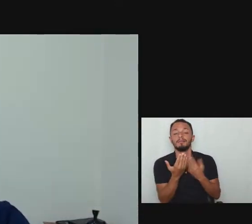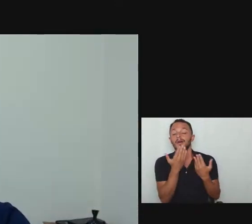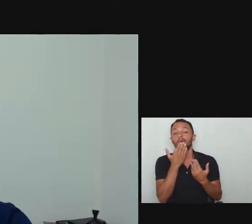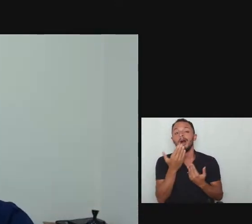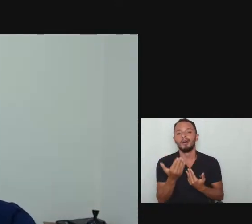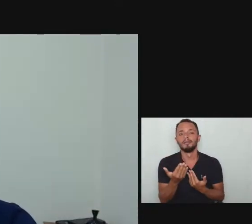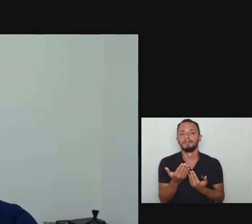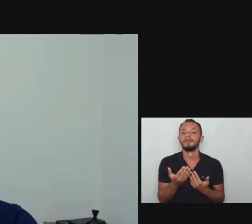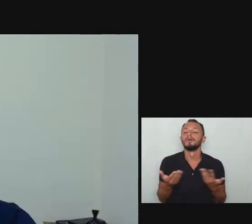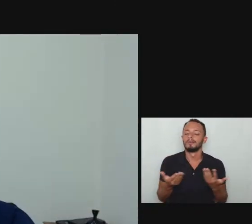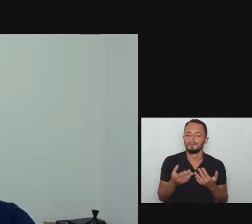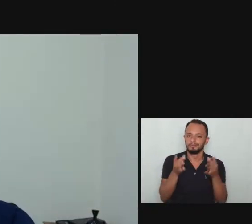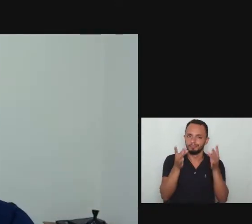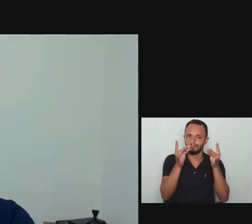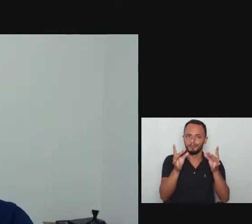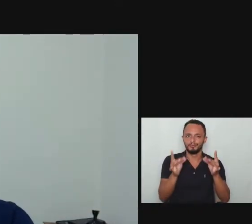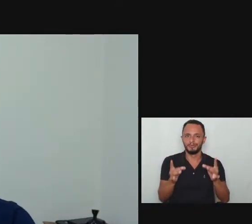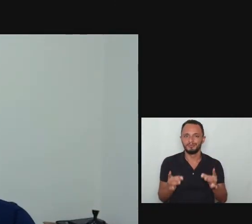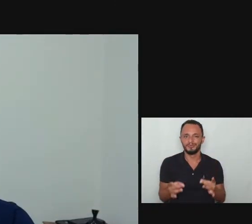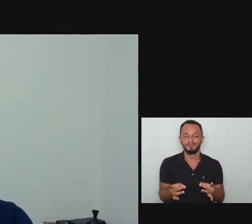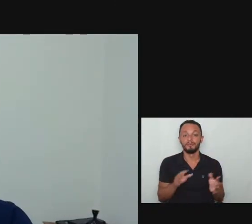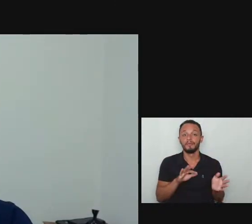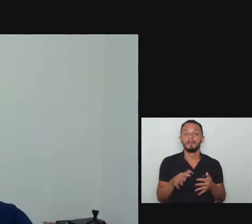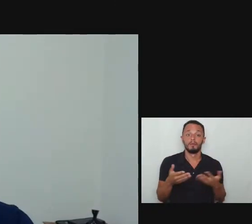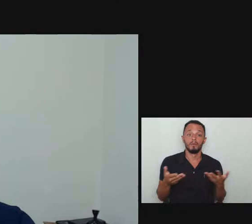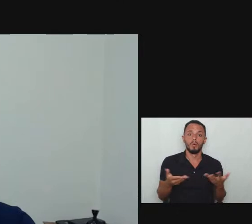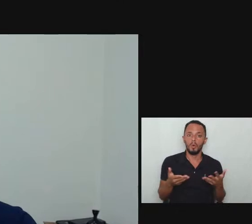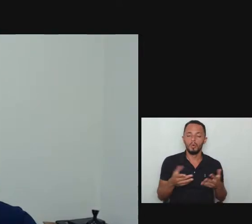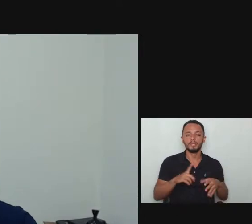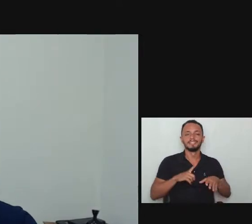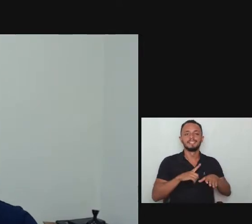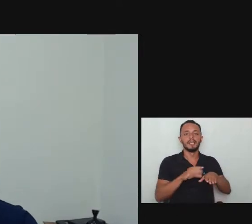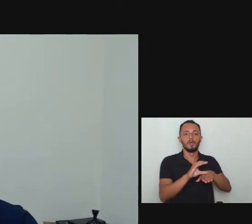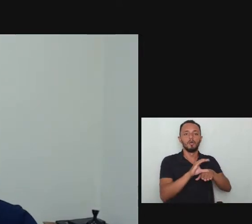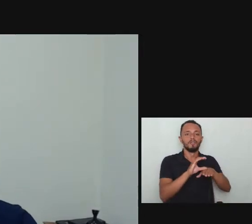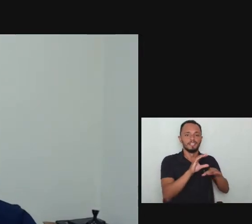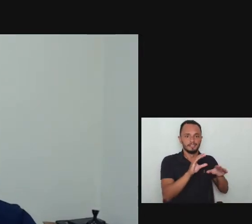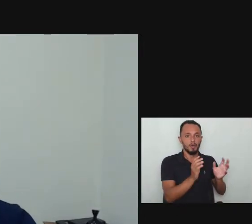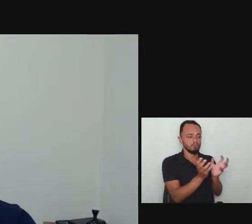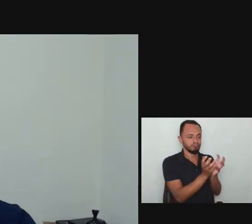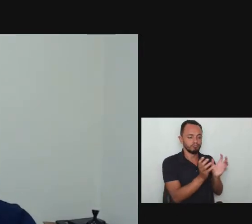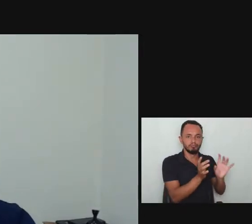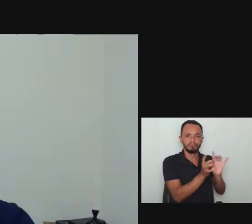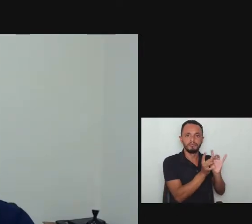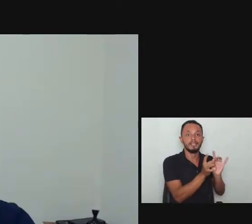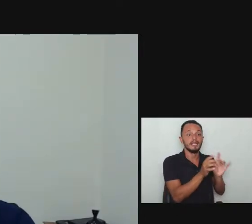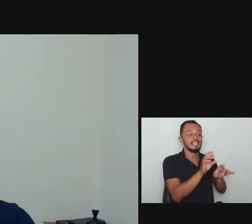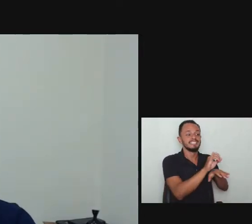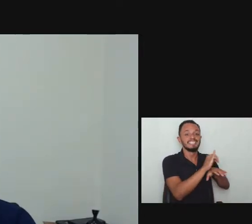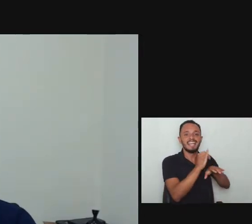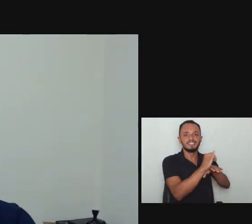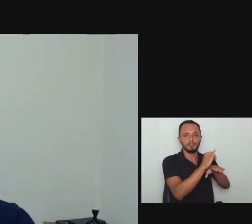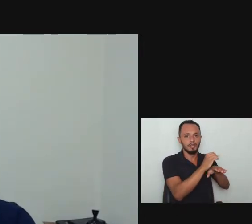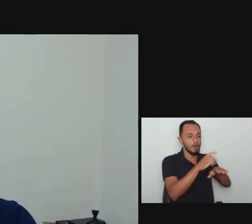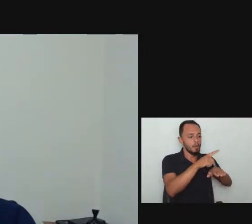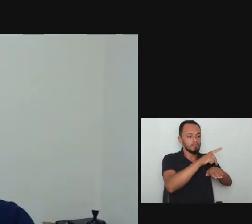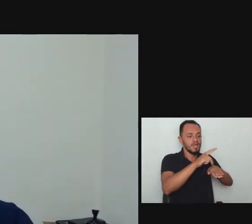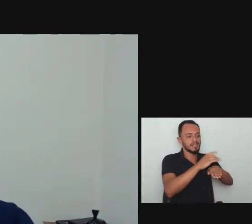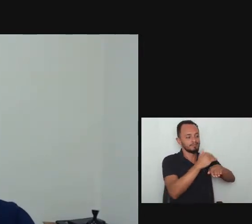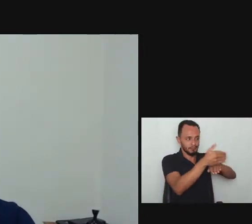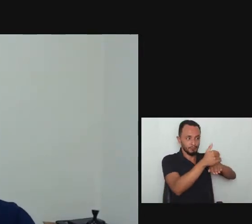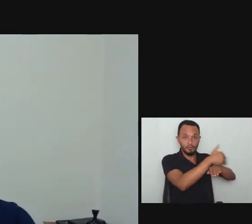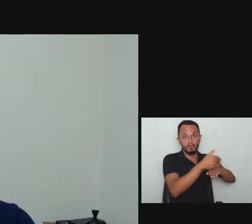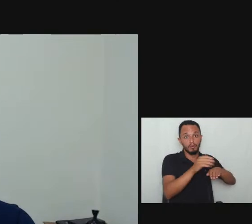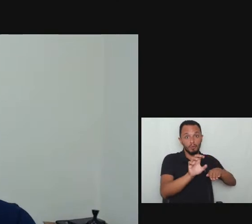apanhado geral nós temos hoje uma convenção internacional da ONU que trata sobre os direitos das pessoas com deficiência